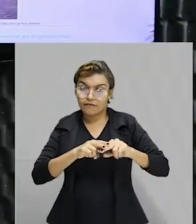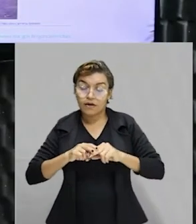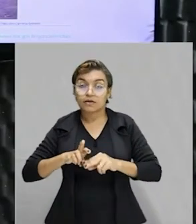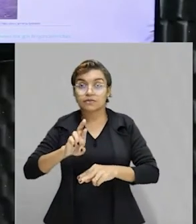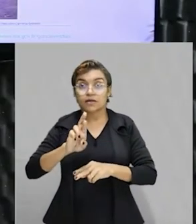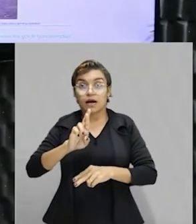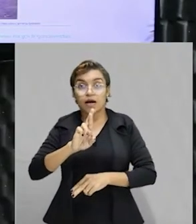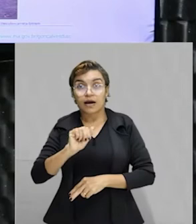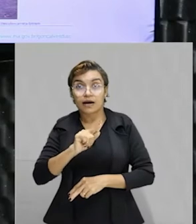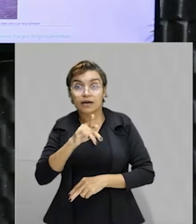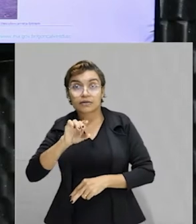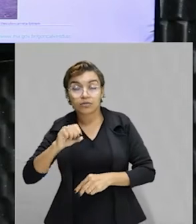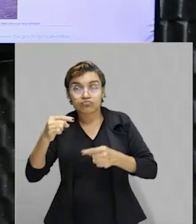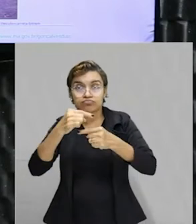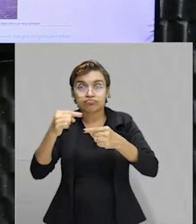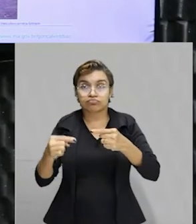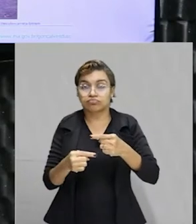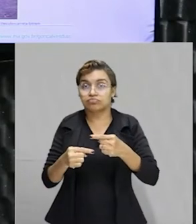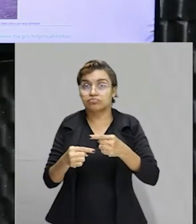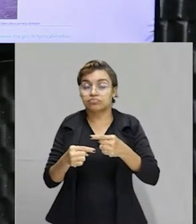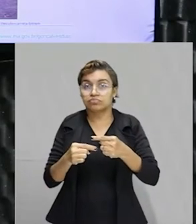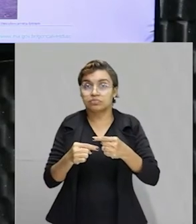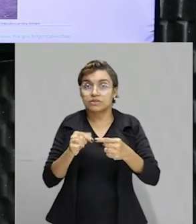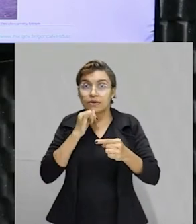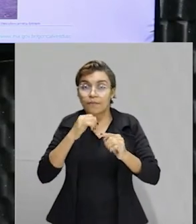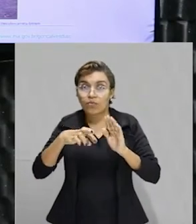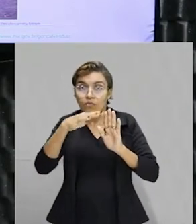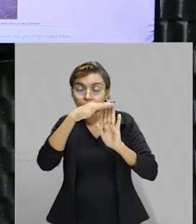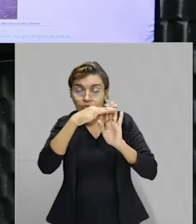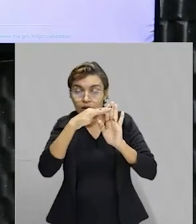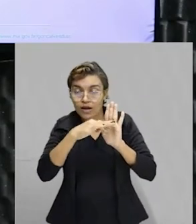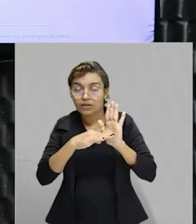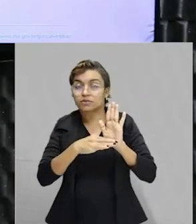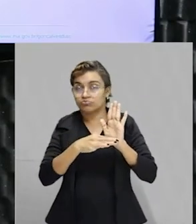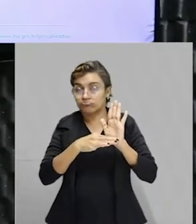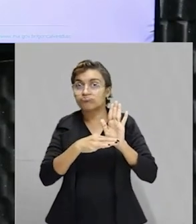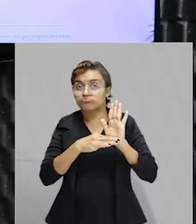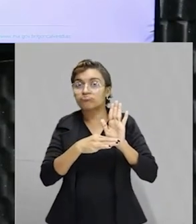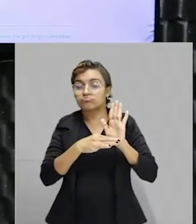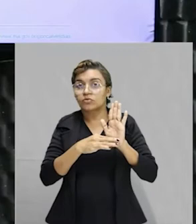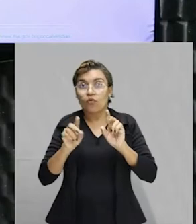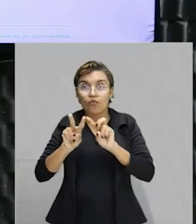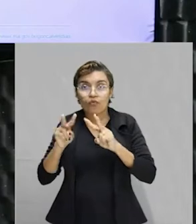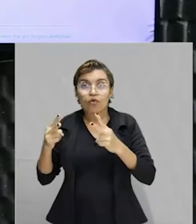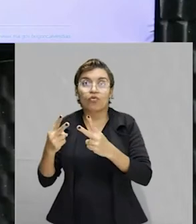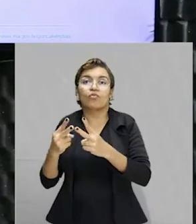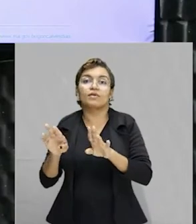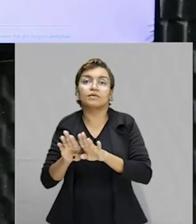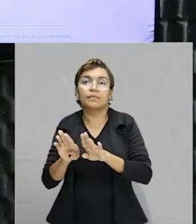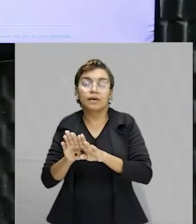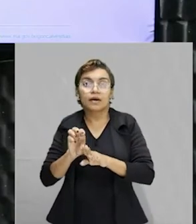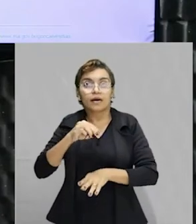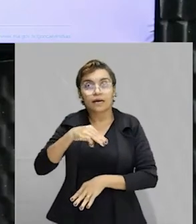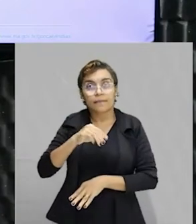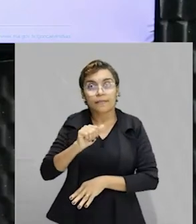a massa e o volume, tá, e ele deu para nós o volume, certinho? E o nosso objetivo é justamente identificar a